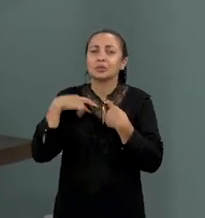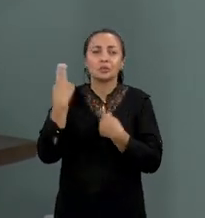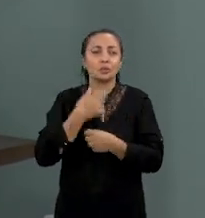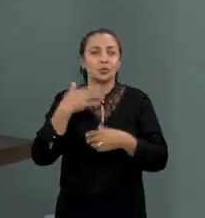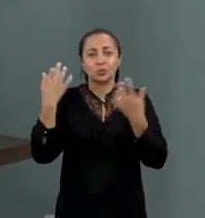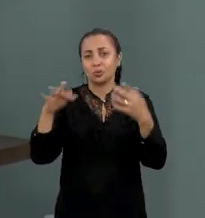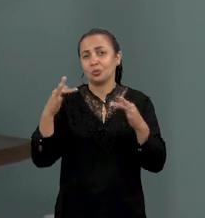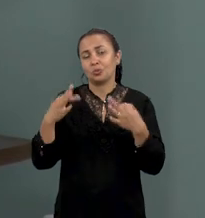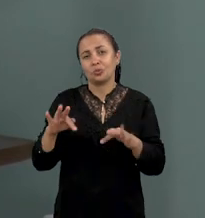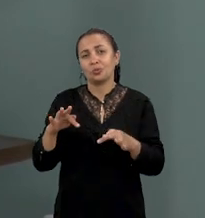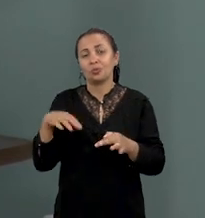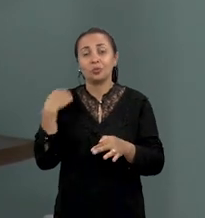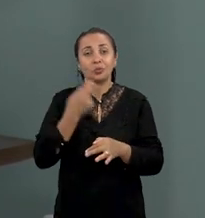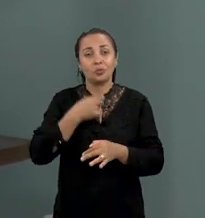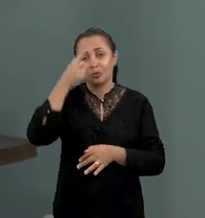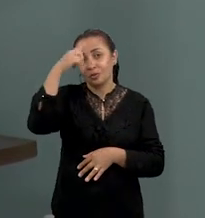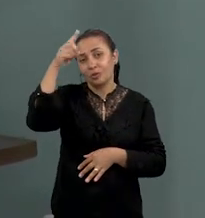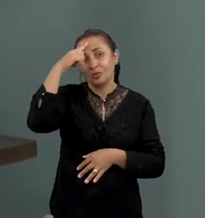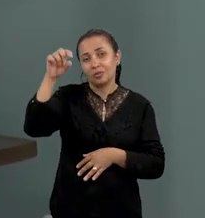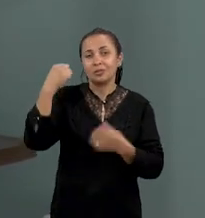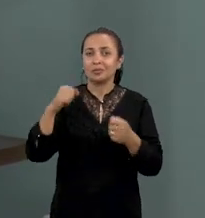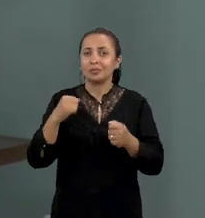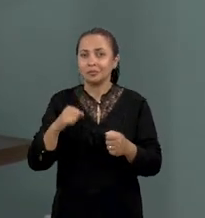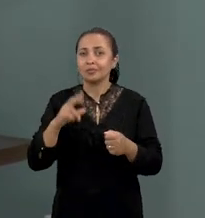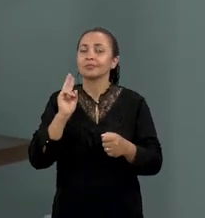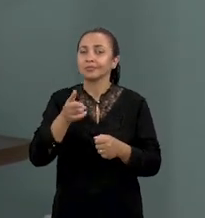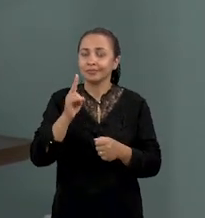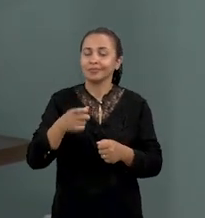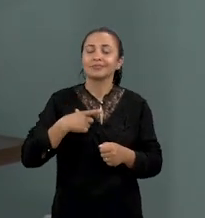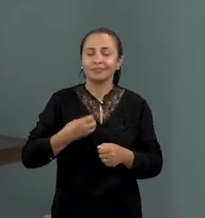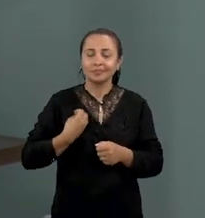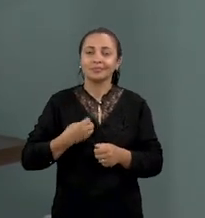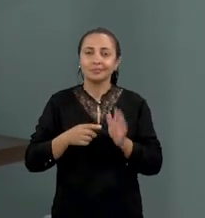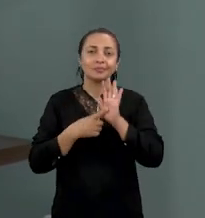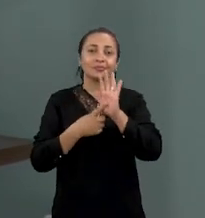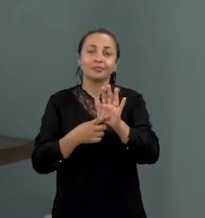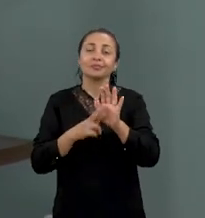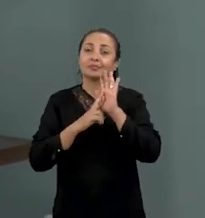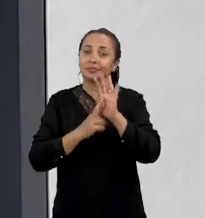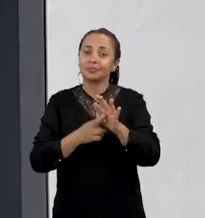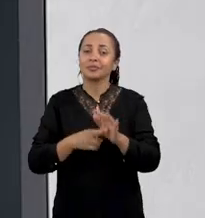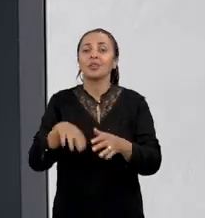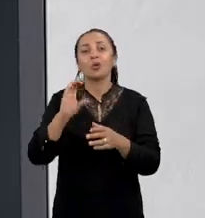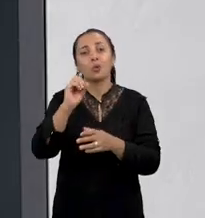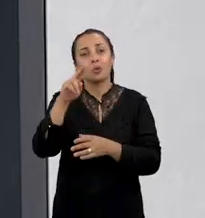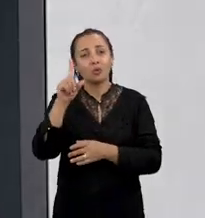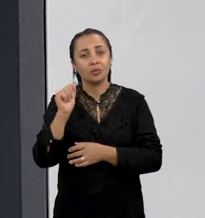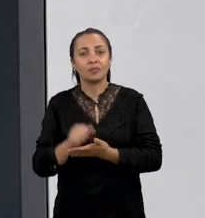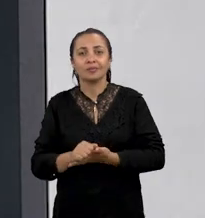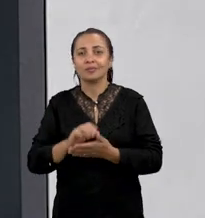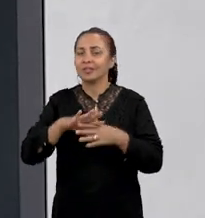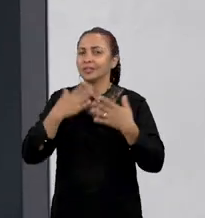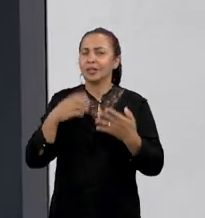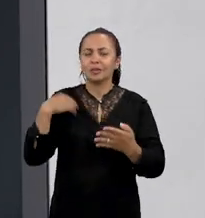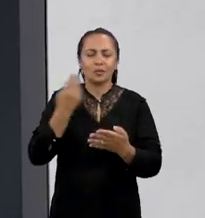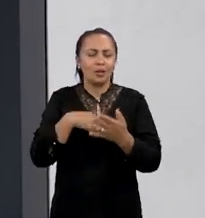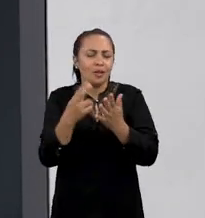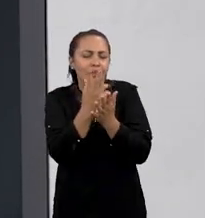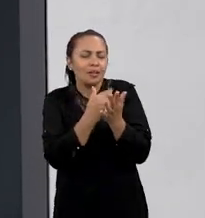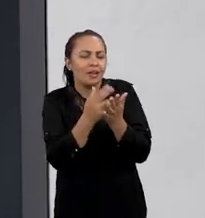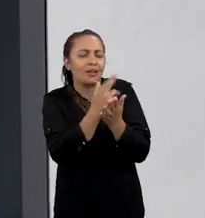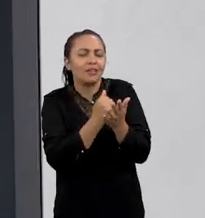as nossas dores, o nosso cotidiano, que pode e sempre estar representado no cordel. Por isso que as nossas artes